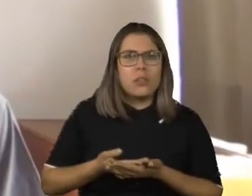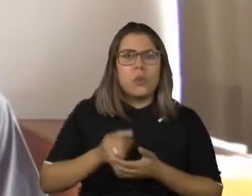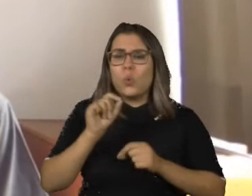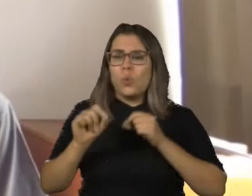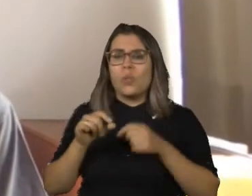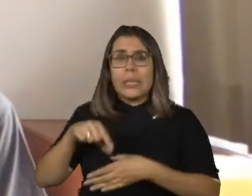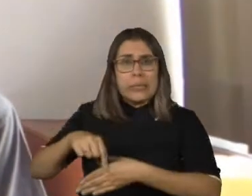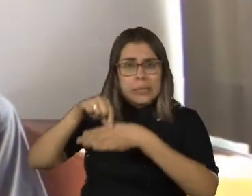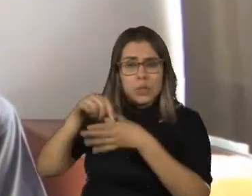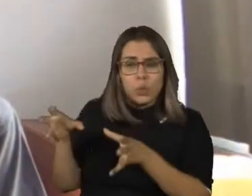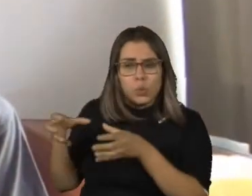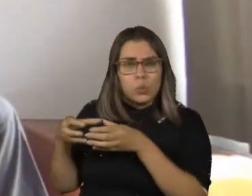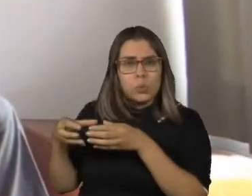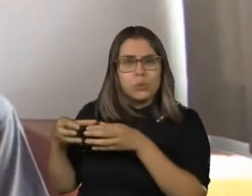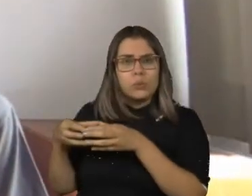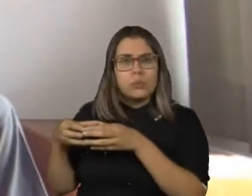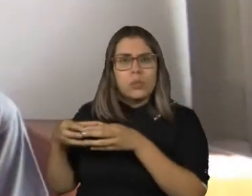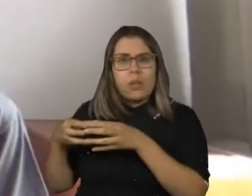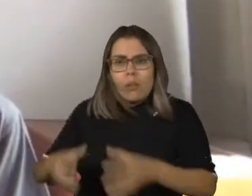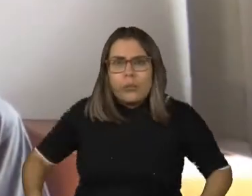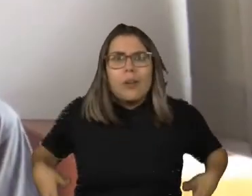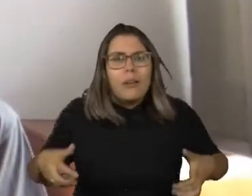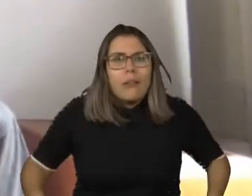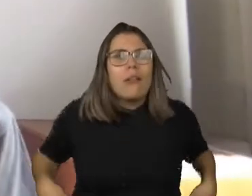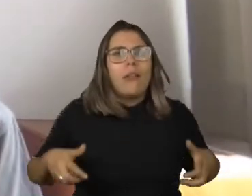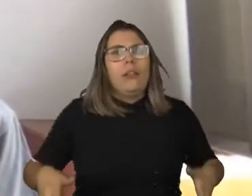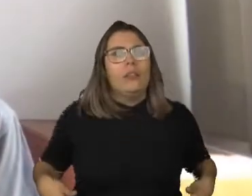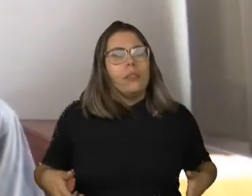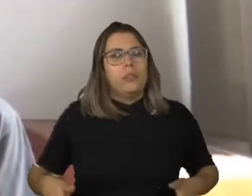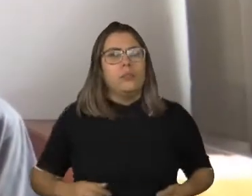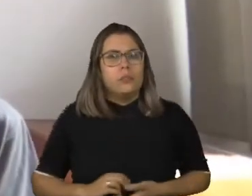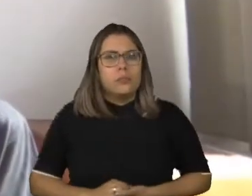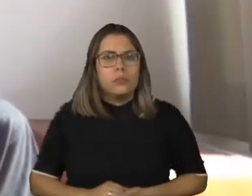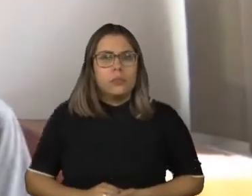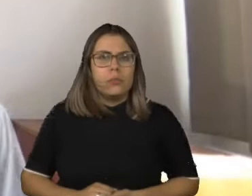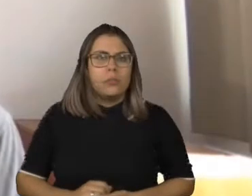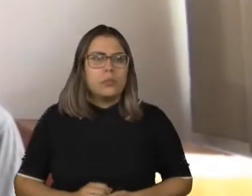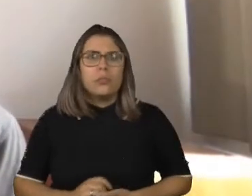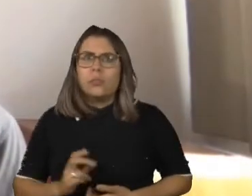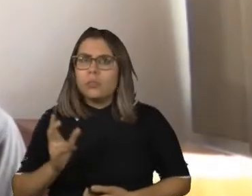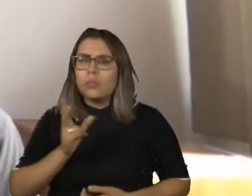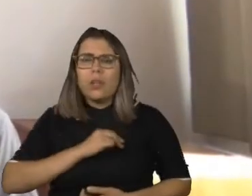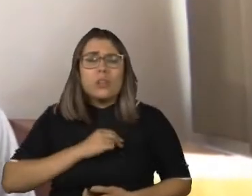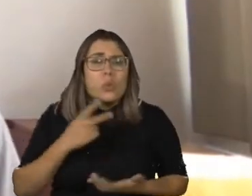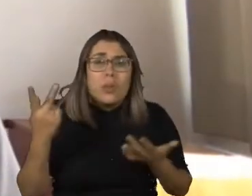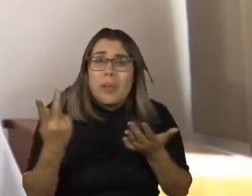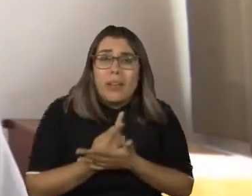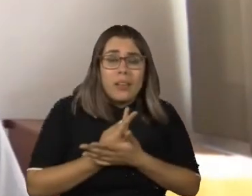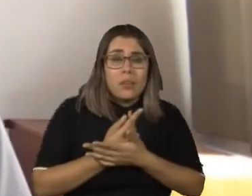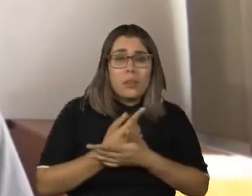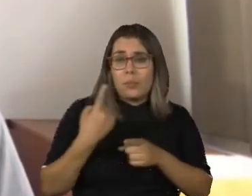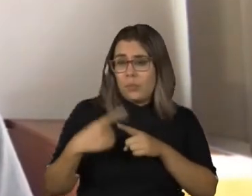do grupo era um cadeirante, assim mesmo, bem sensacionalista. é tanta